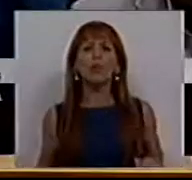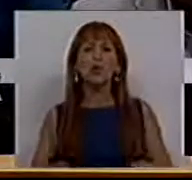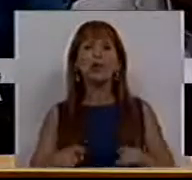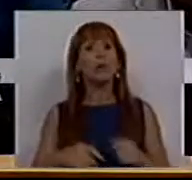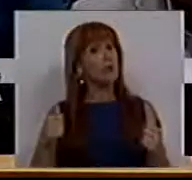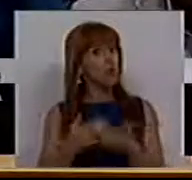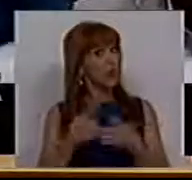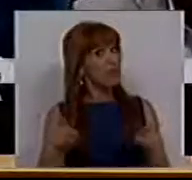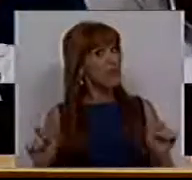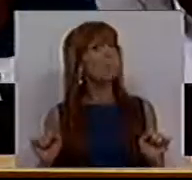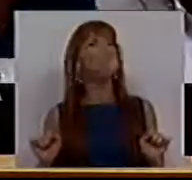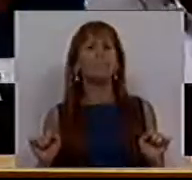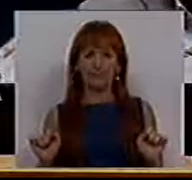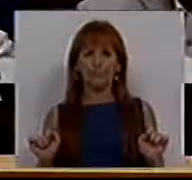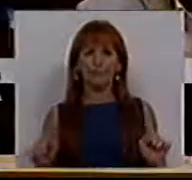faz toda a diferença.